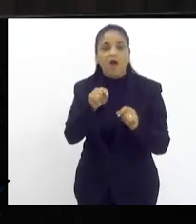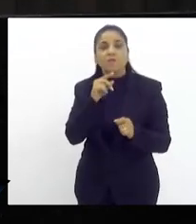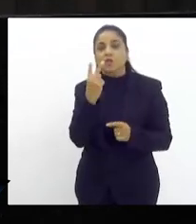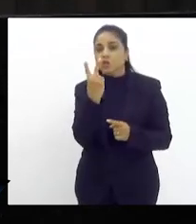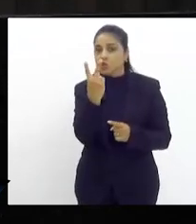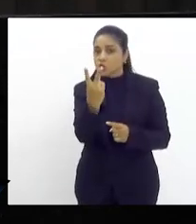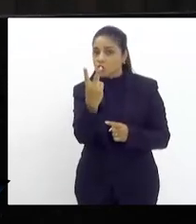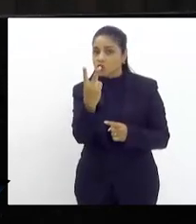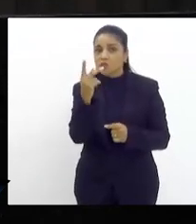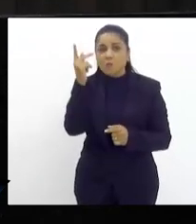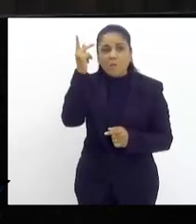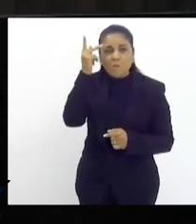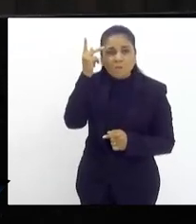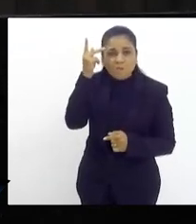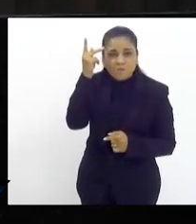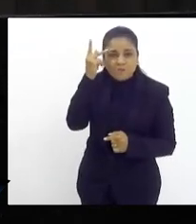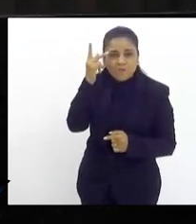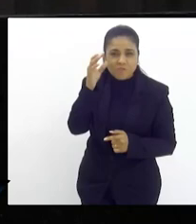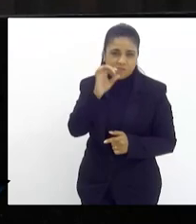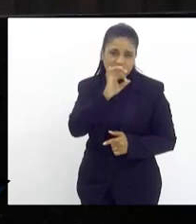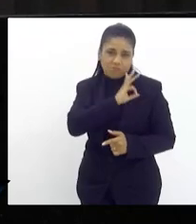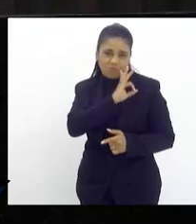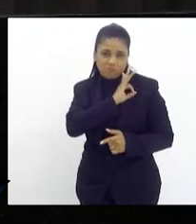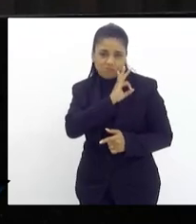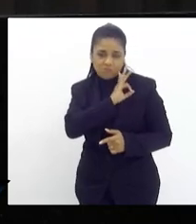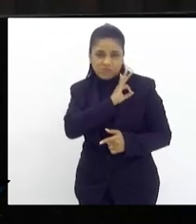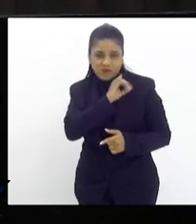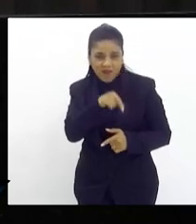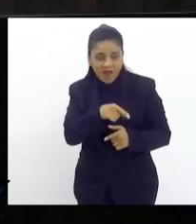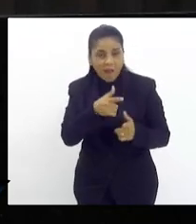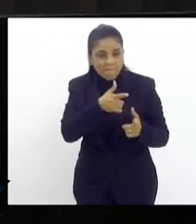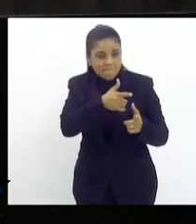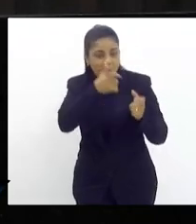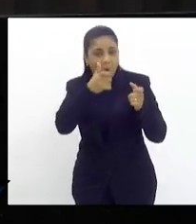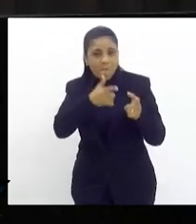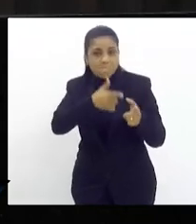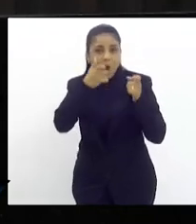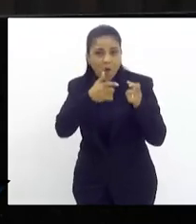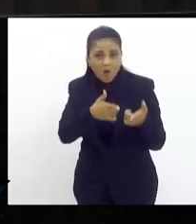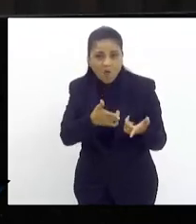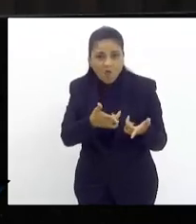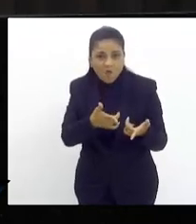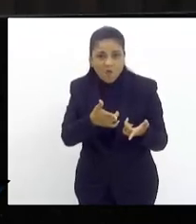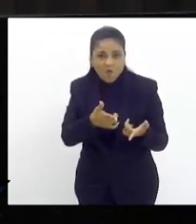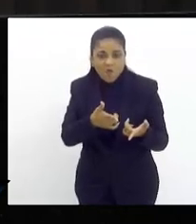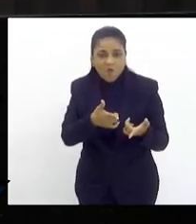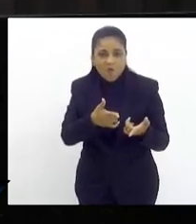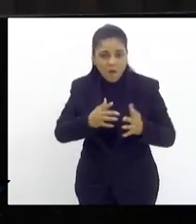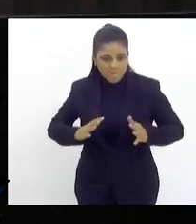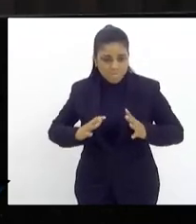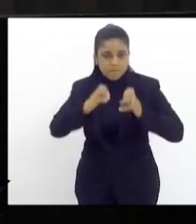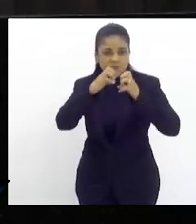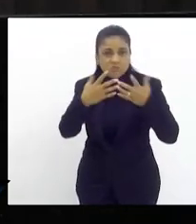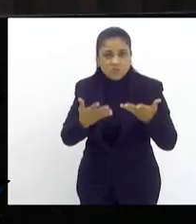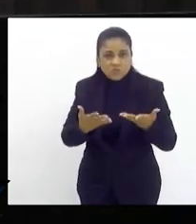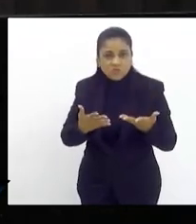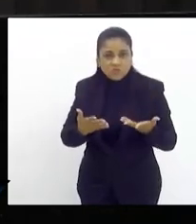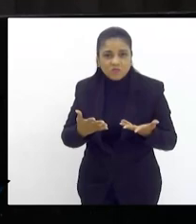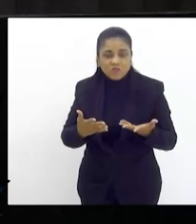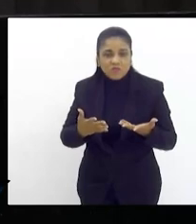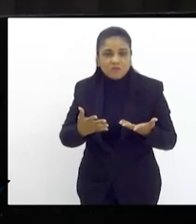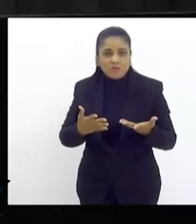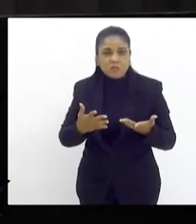policiais de São Paulo serem baleados entraram em luta corporal não sei na realidade